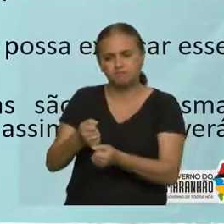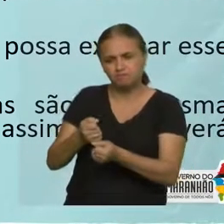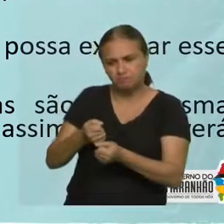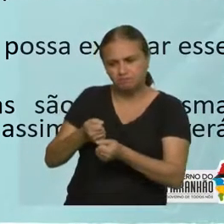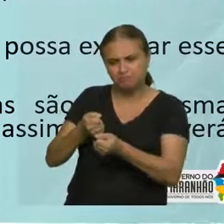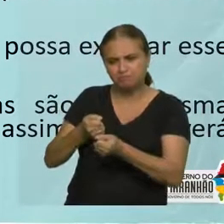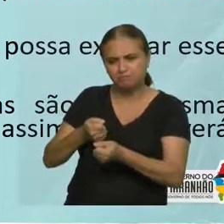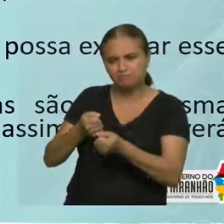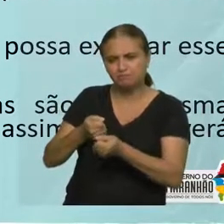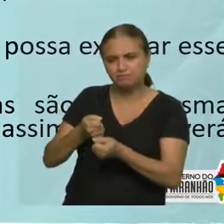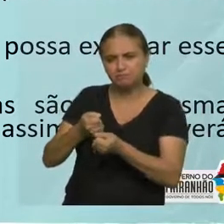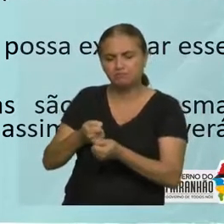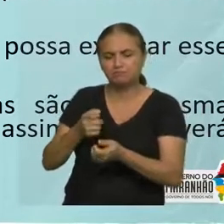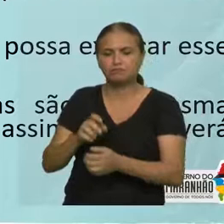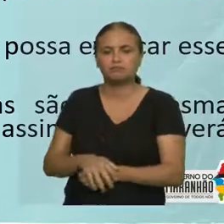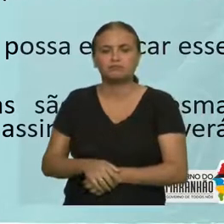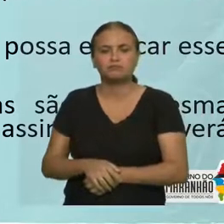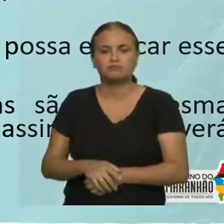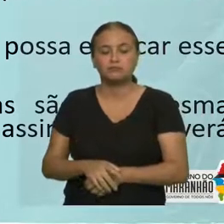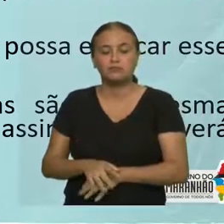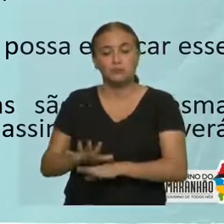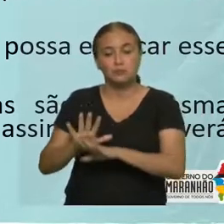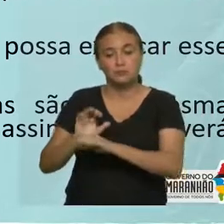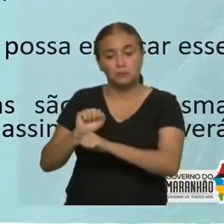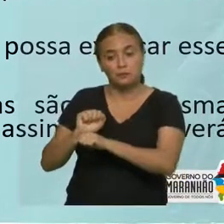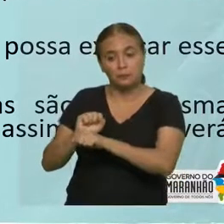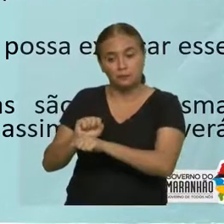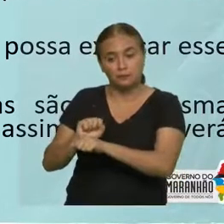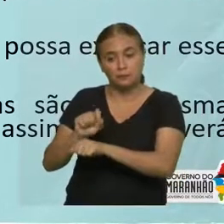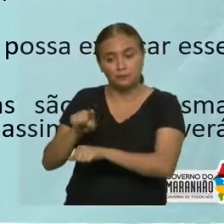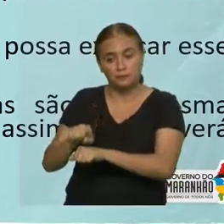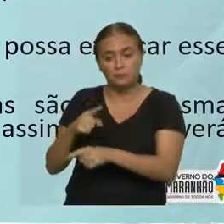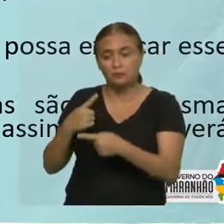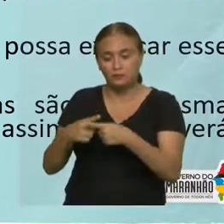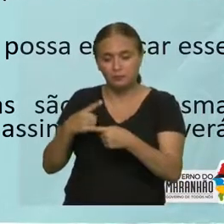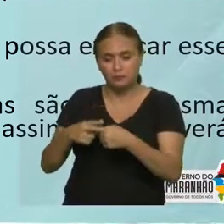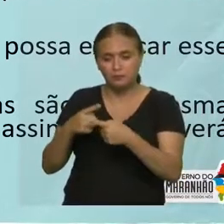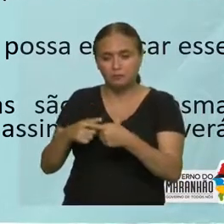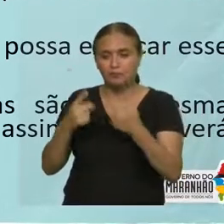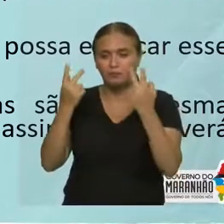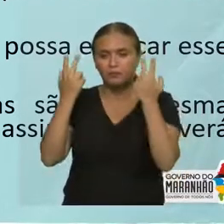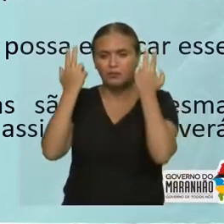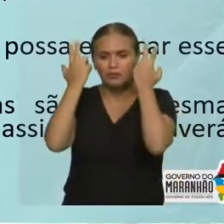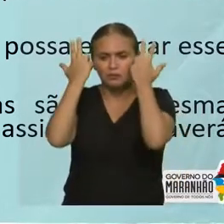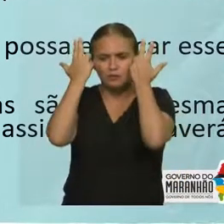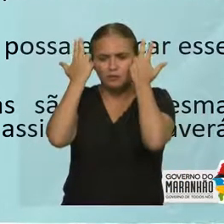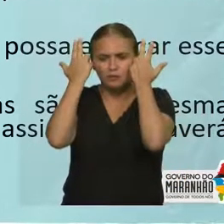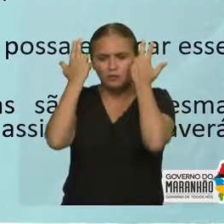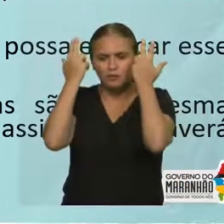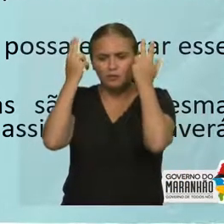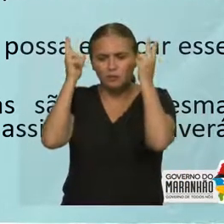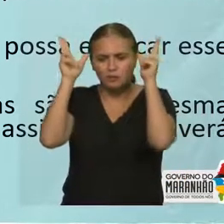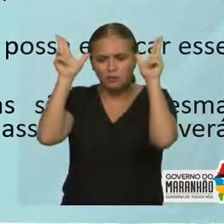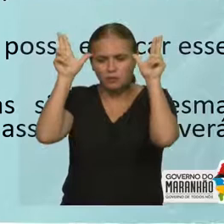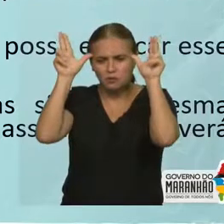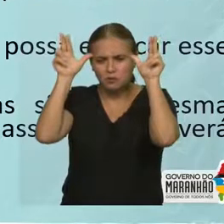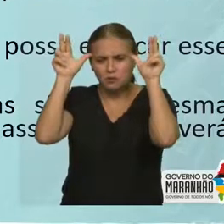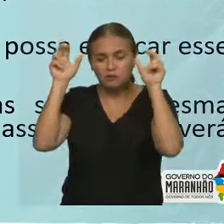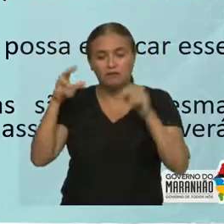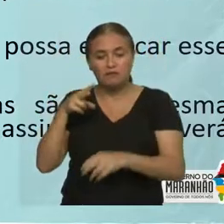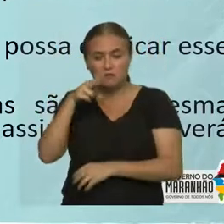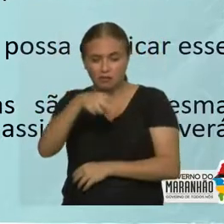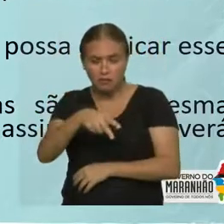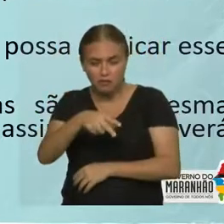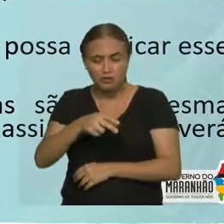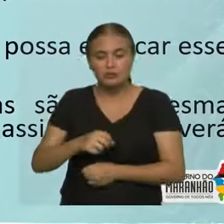uma carroça, não deveria sair do lugar, já que o cavalo faz uma força sobre a carroça e vice-versa. A respeito